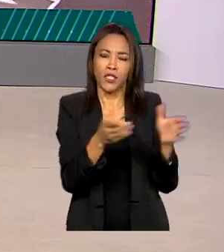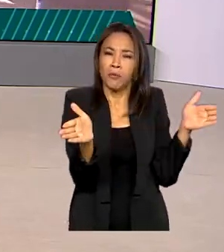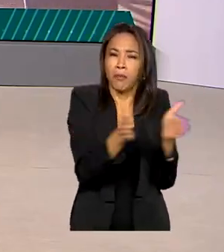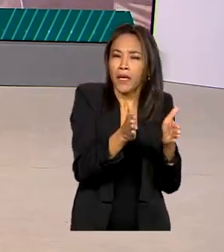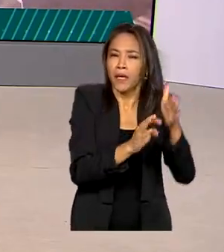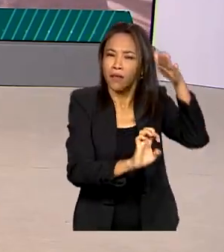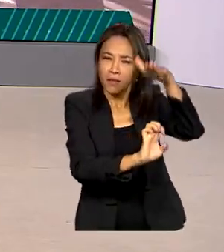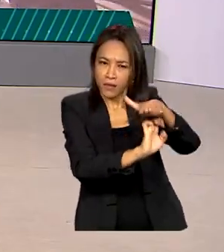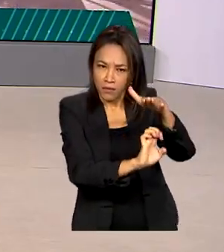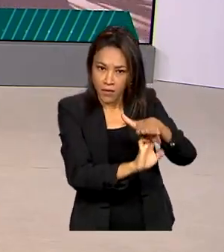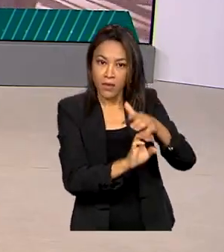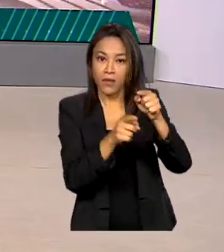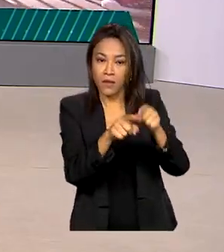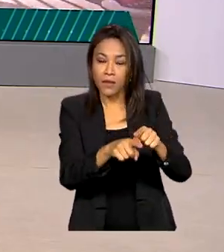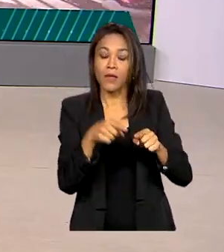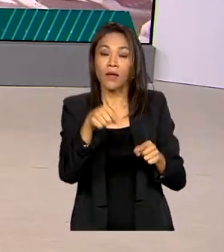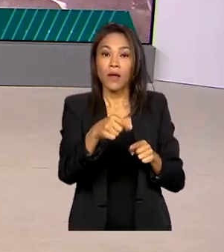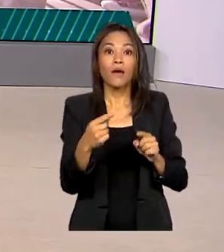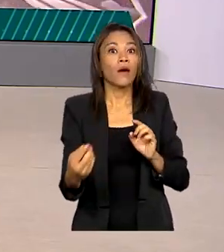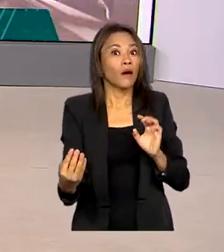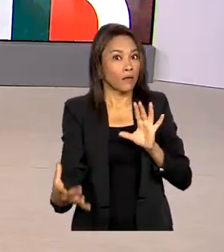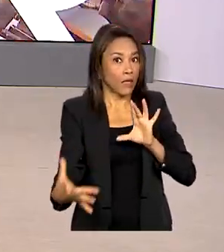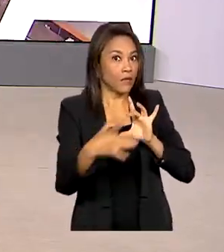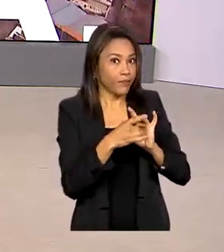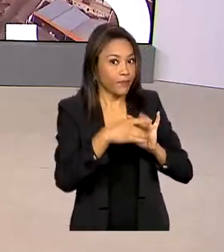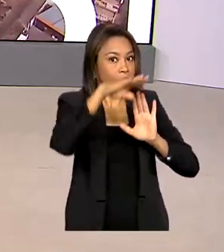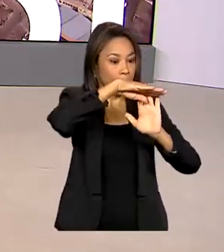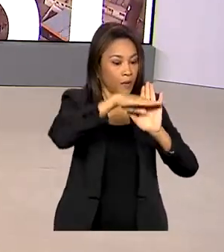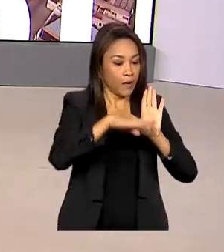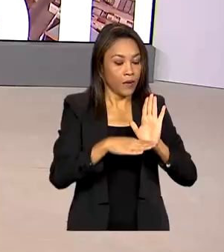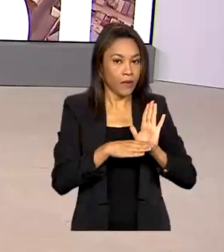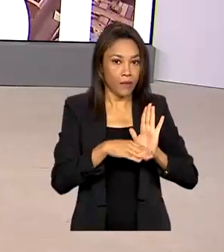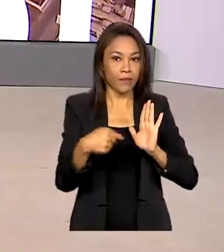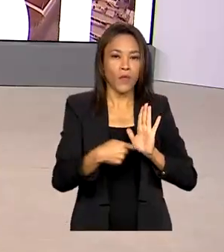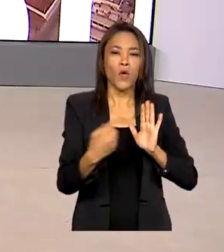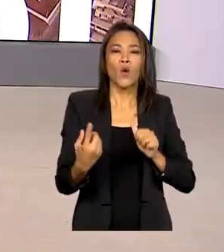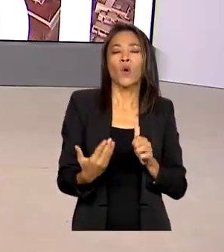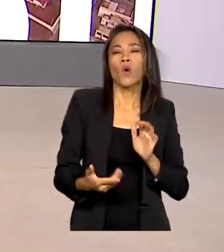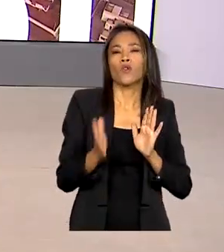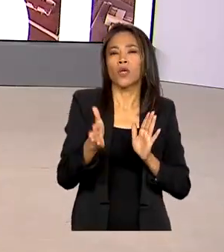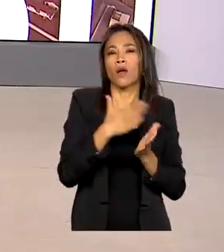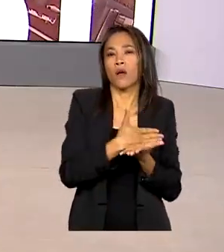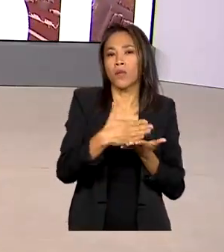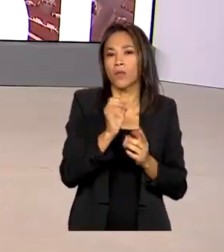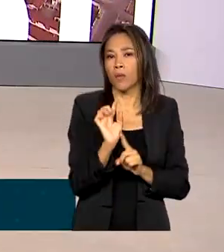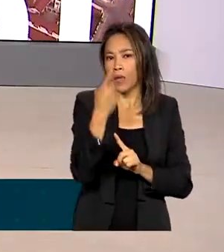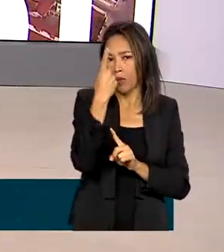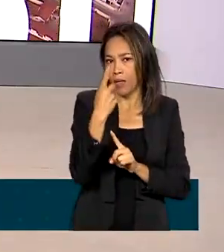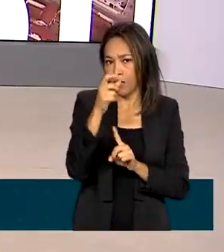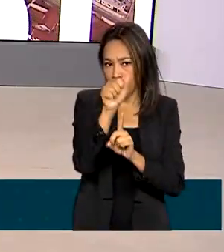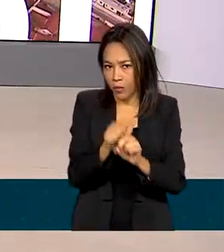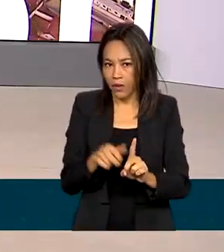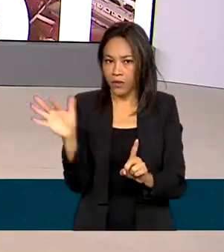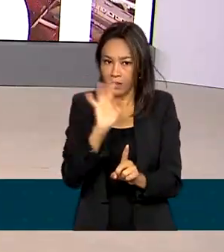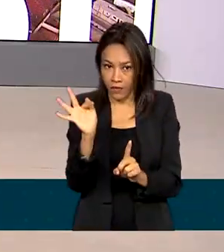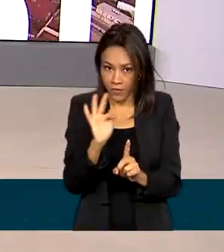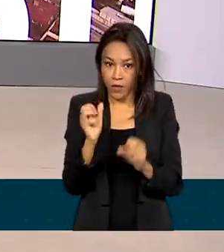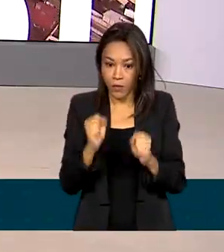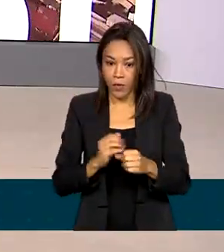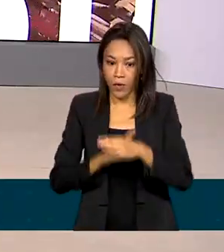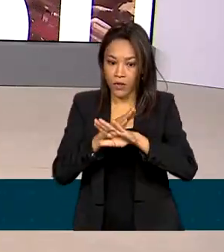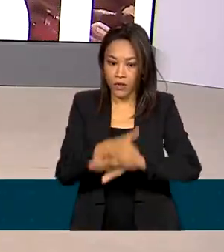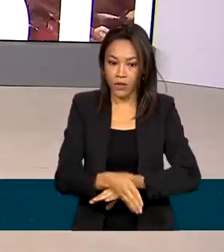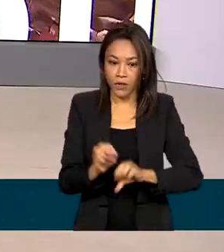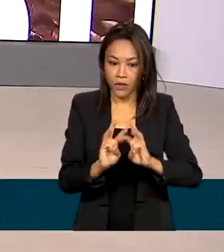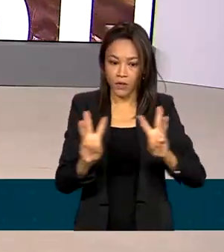economia. A adesão ao programa Litígio Zero começou em 1º de fevereiro e pode ser feito no gov.br barra